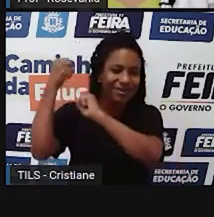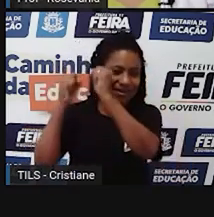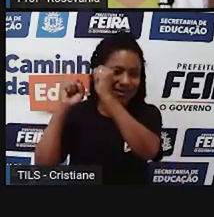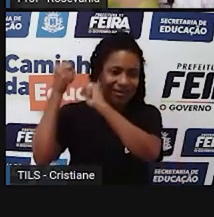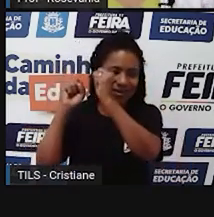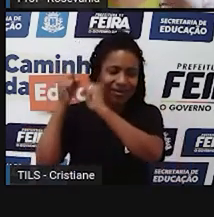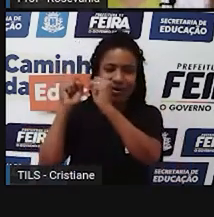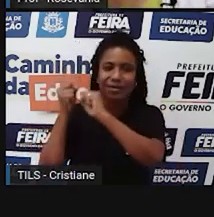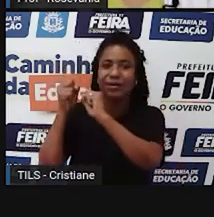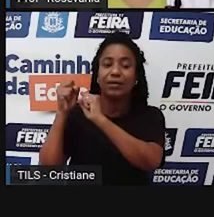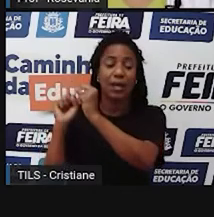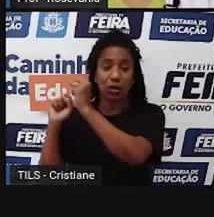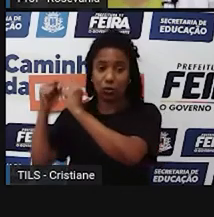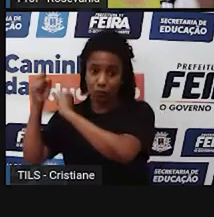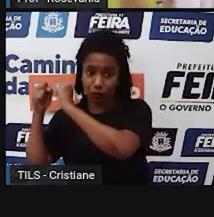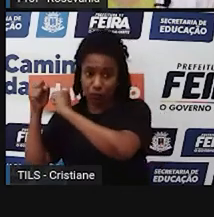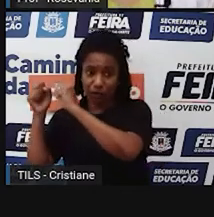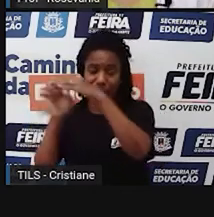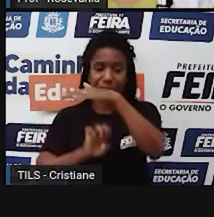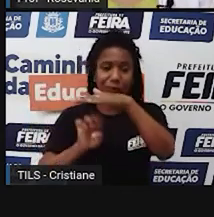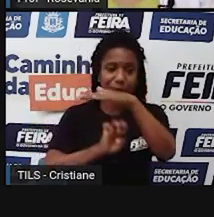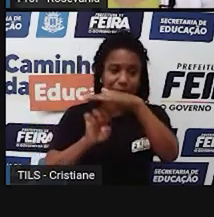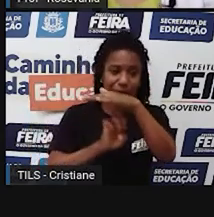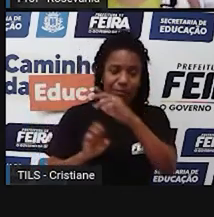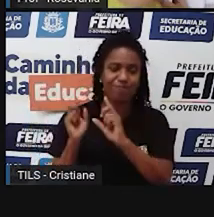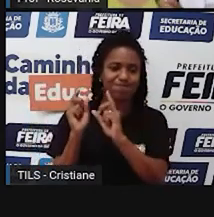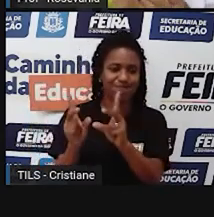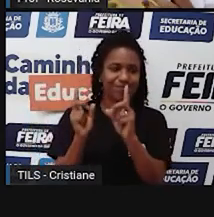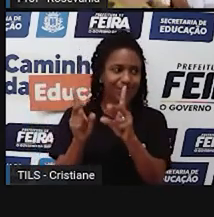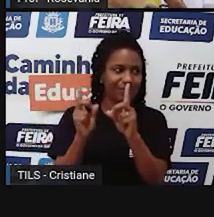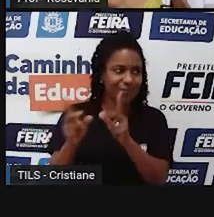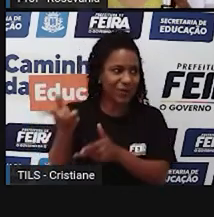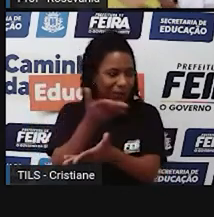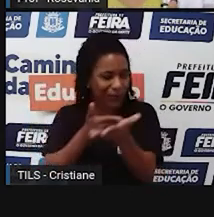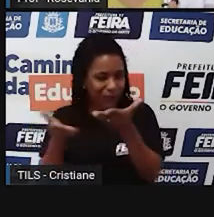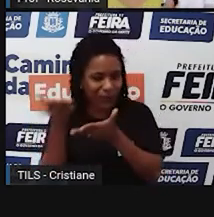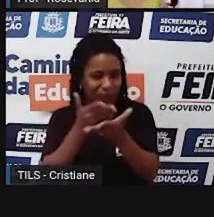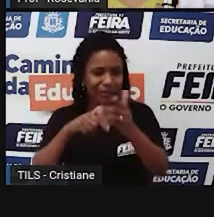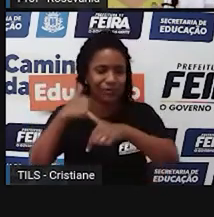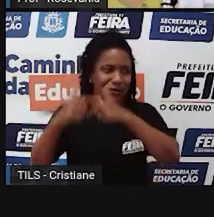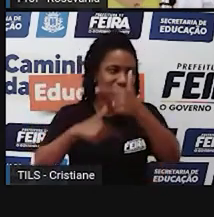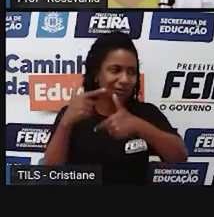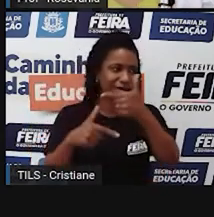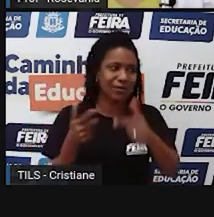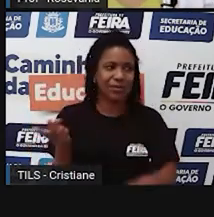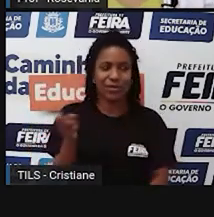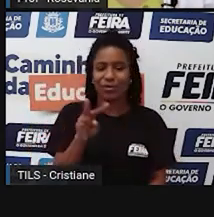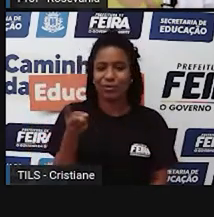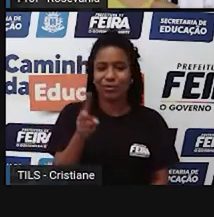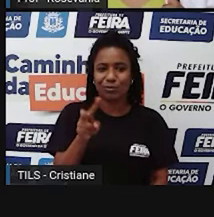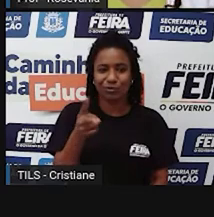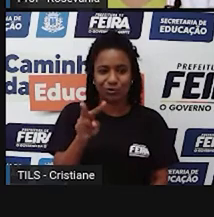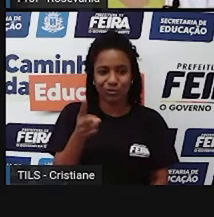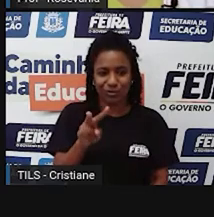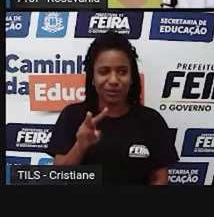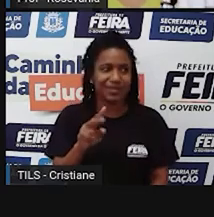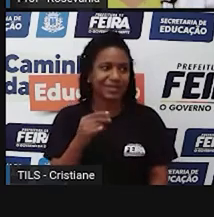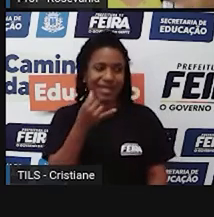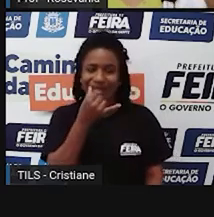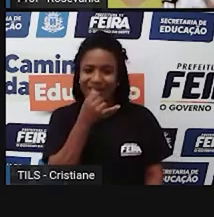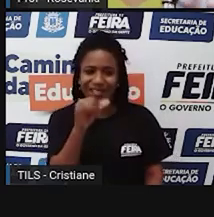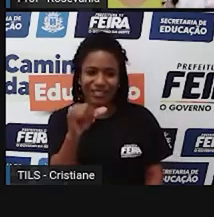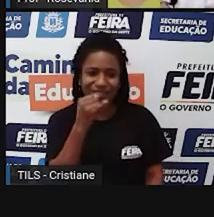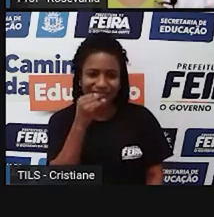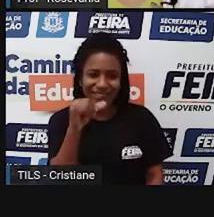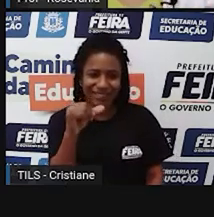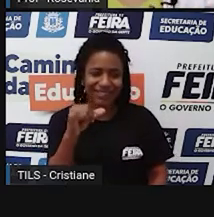aquela parte criativa, e a fábrica é aquele setor da produção. Então, praticamente, os dois andam juntos. A geração de energia...